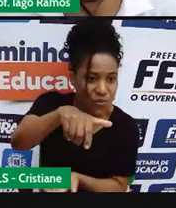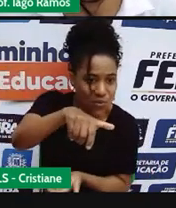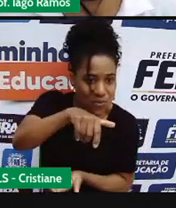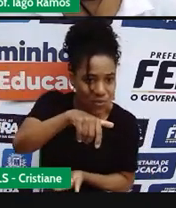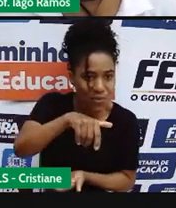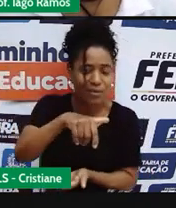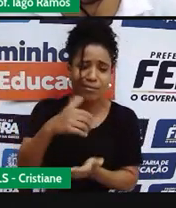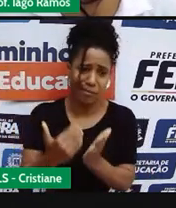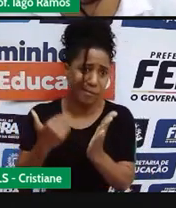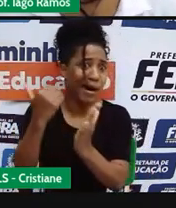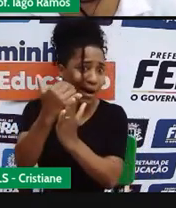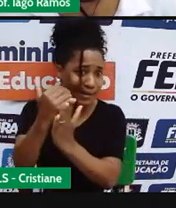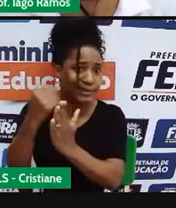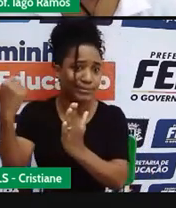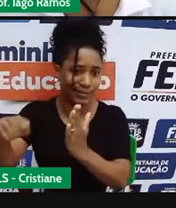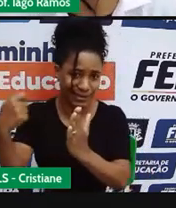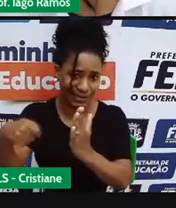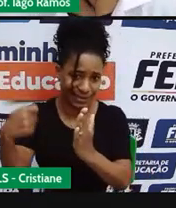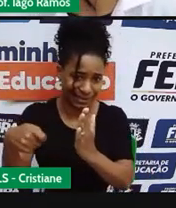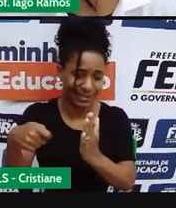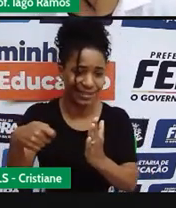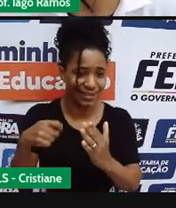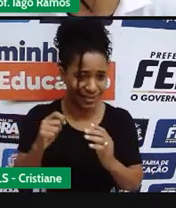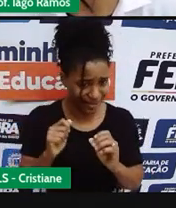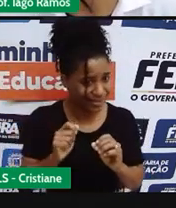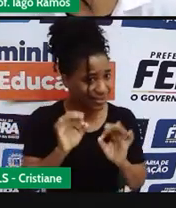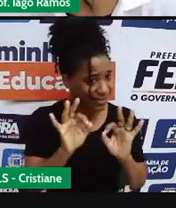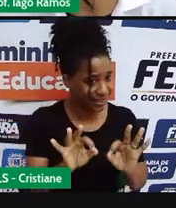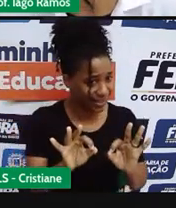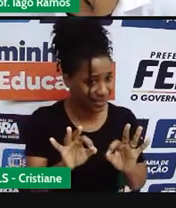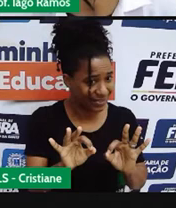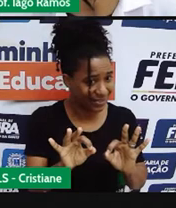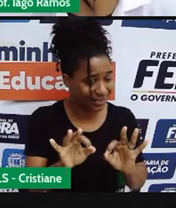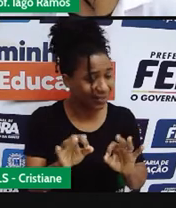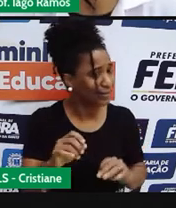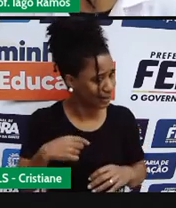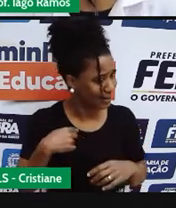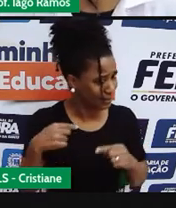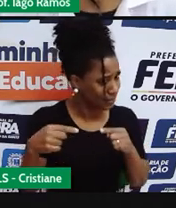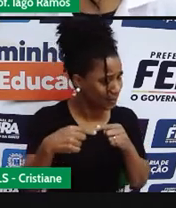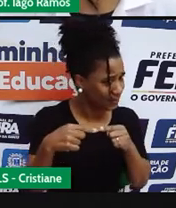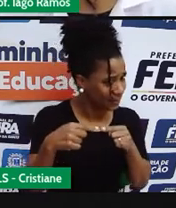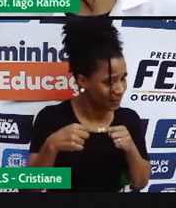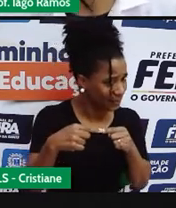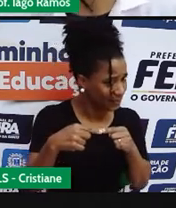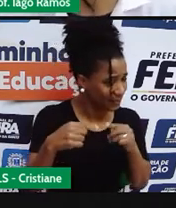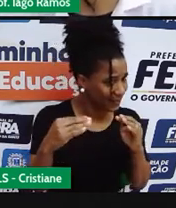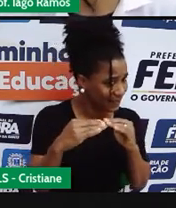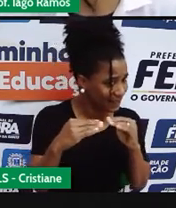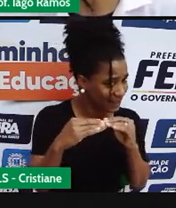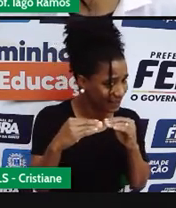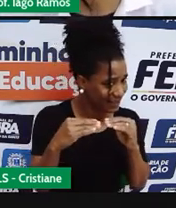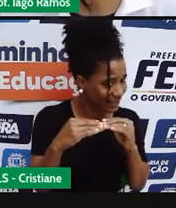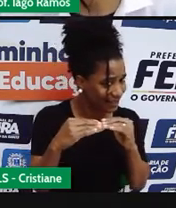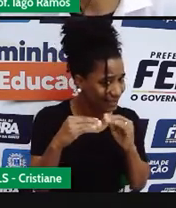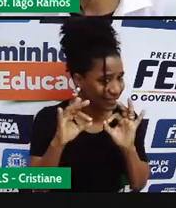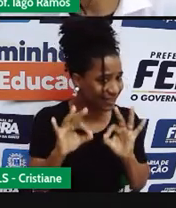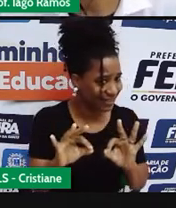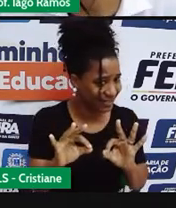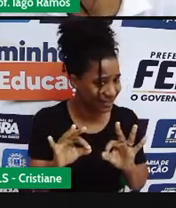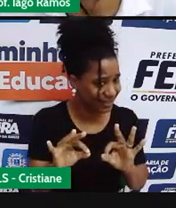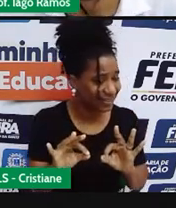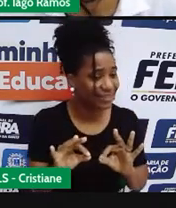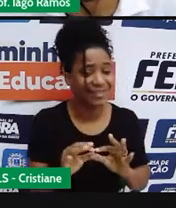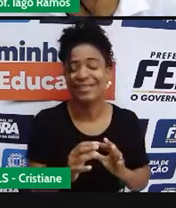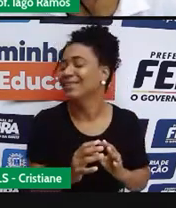concorda comigo? Né? Essa é que é a pergunta, tá? Você concorda com isso que a gente construiu aqui?